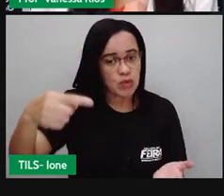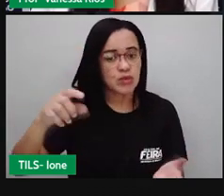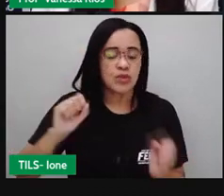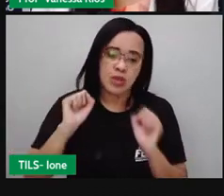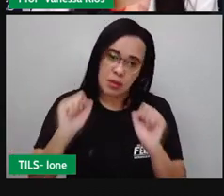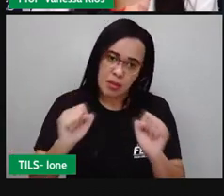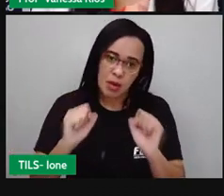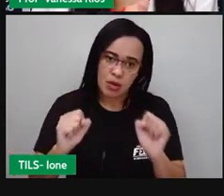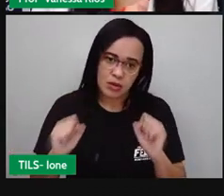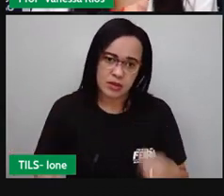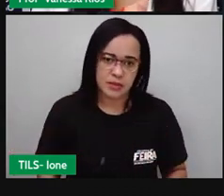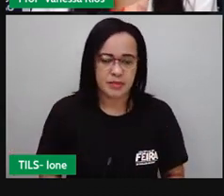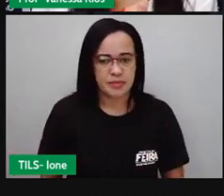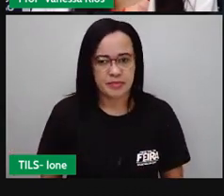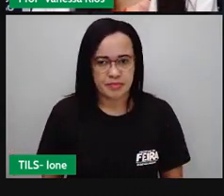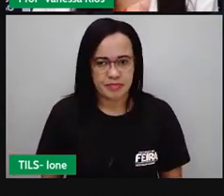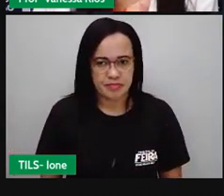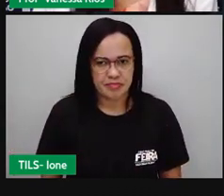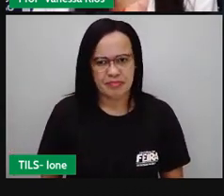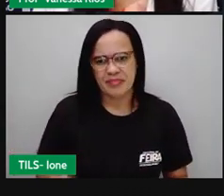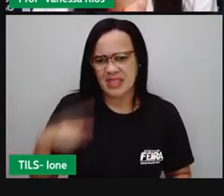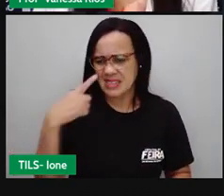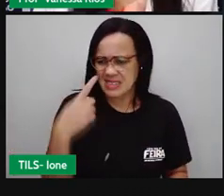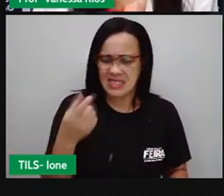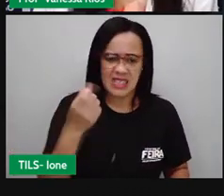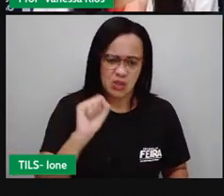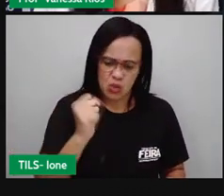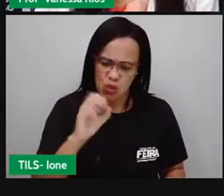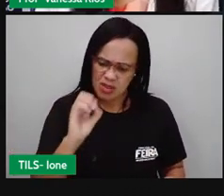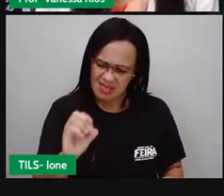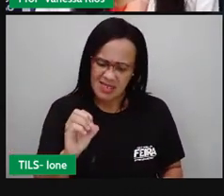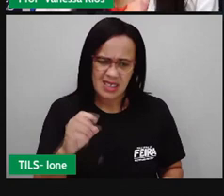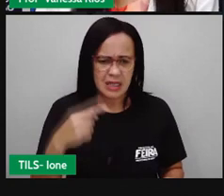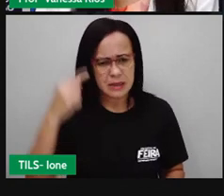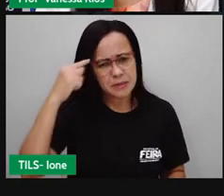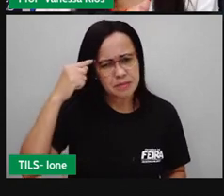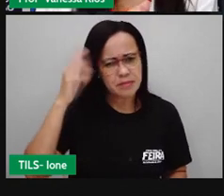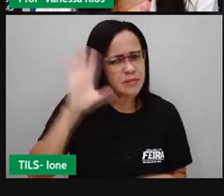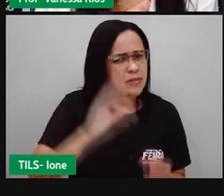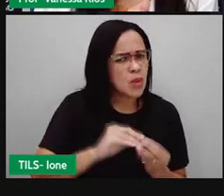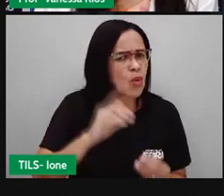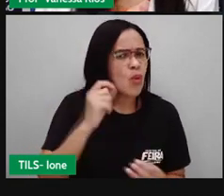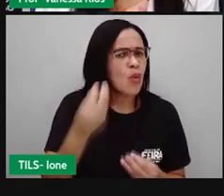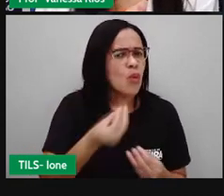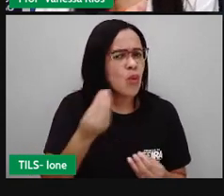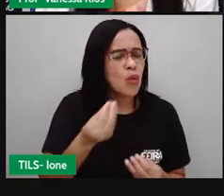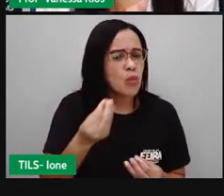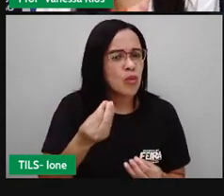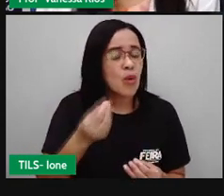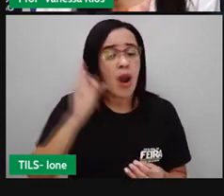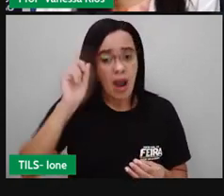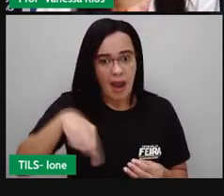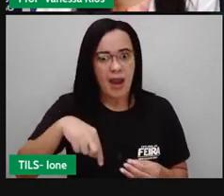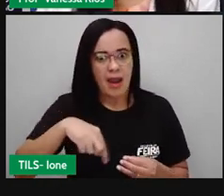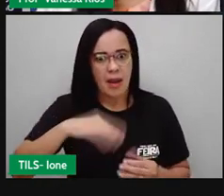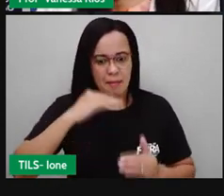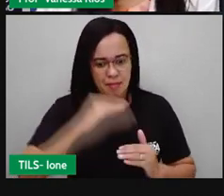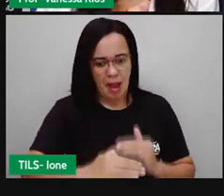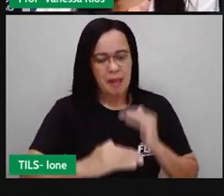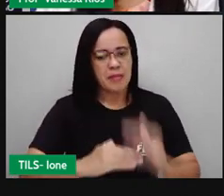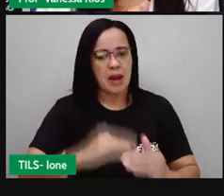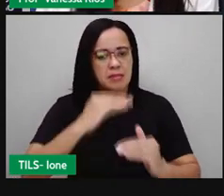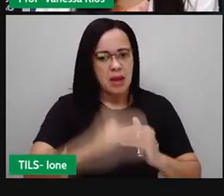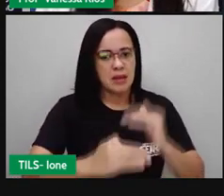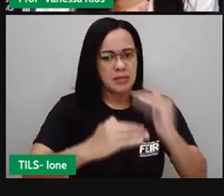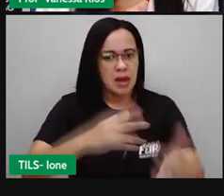plasma passando pelos rins, né? A gente entende aí que esse é um processo contínuo. Não tem um momento, uma hora ali